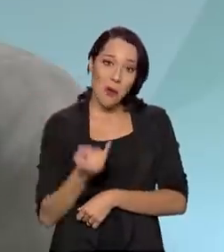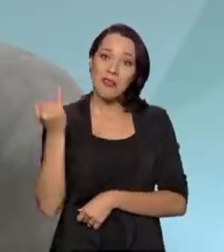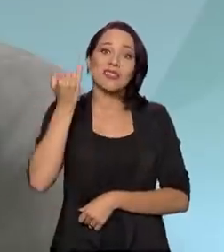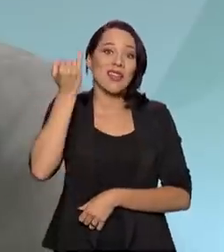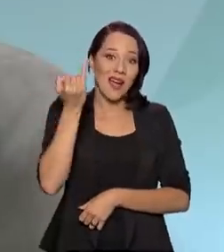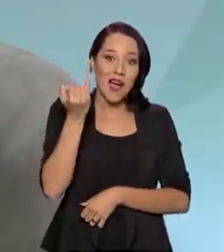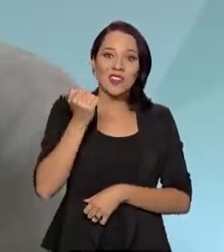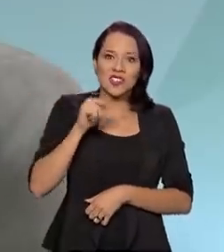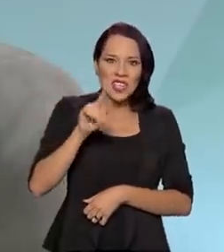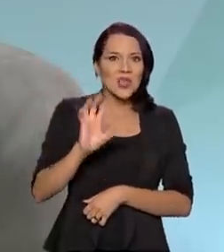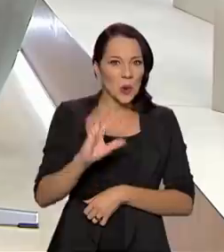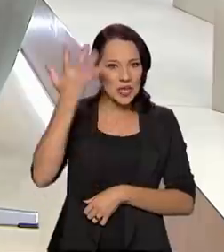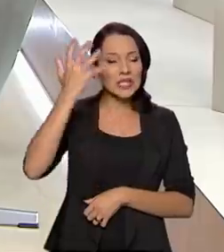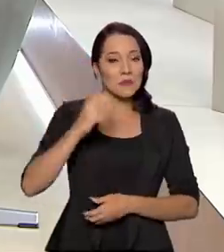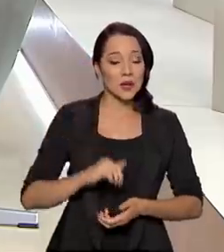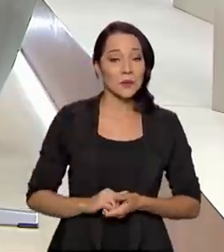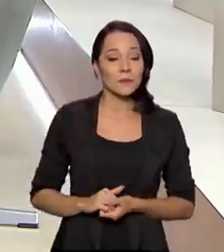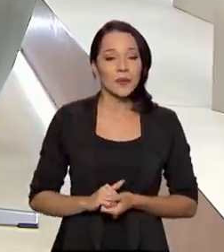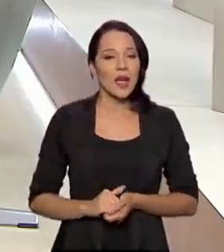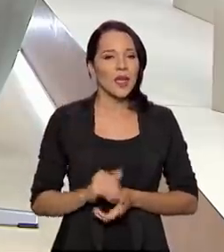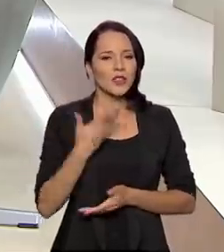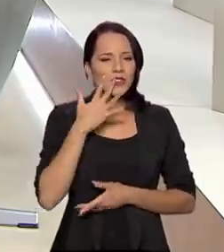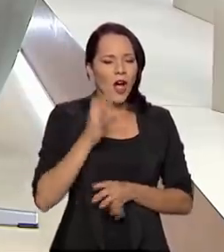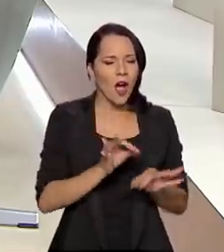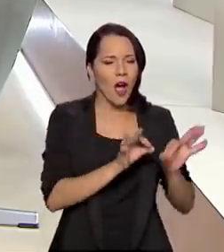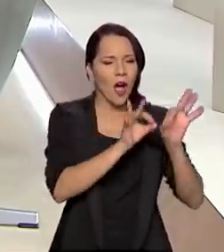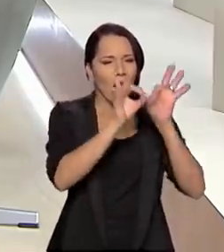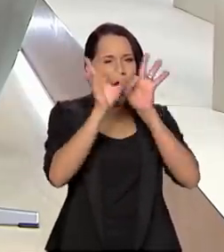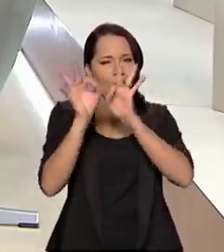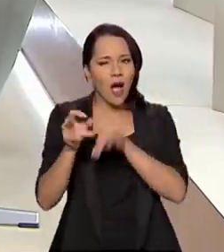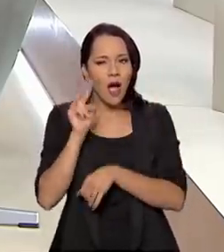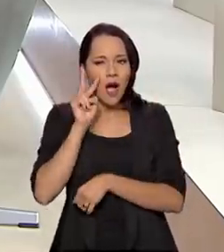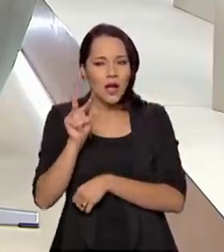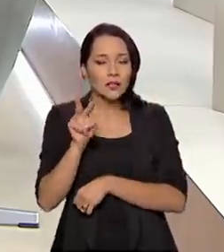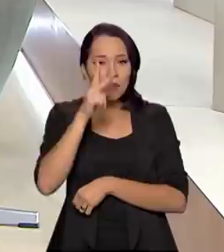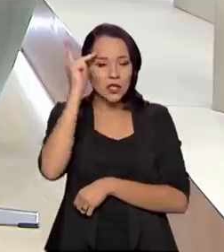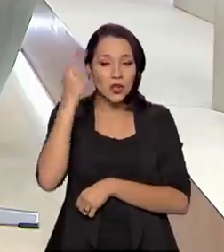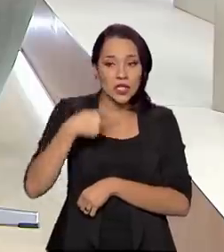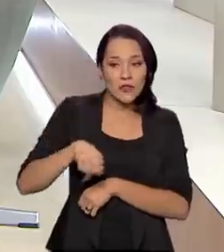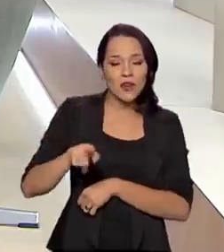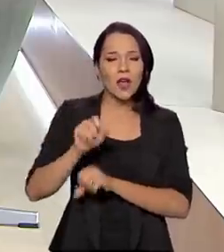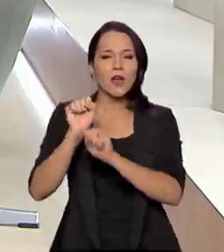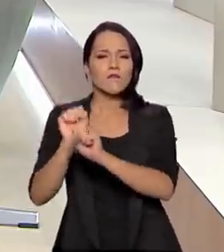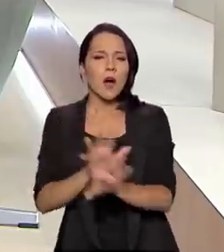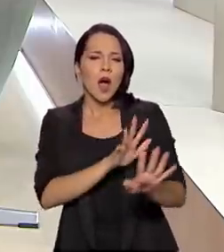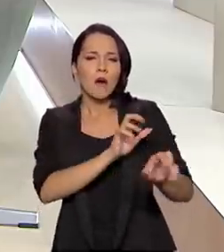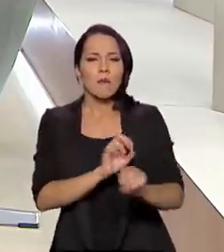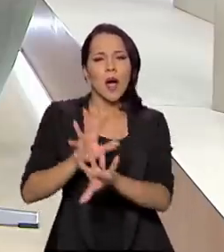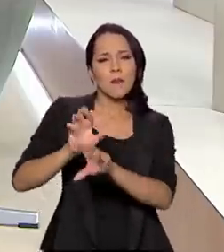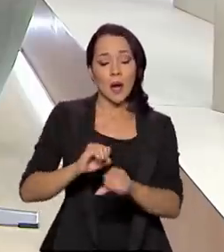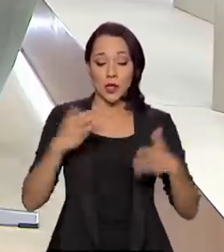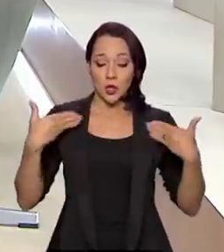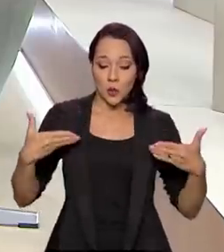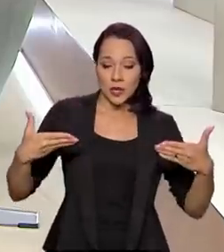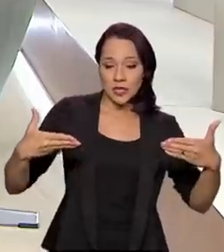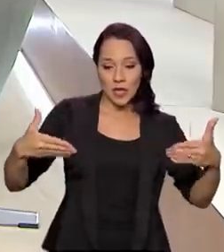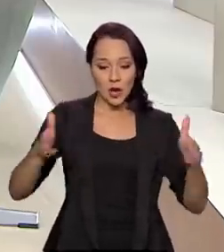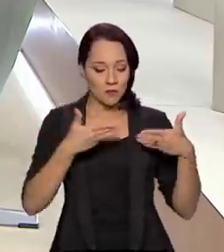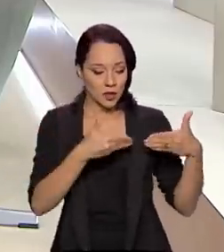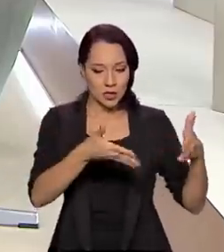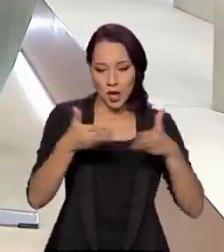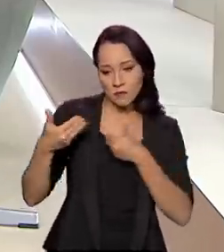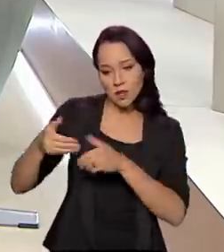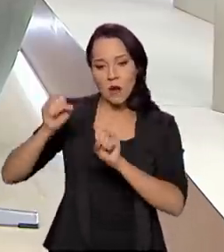desse fato histórico. E aí a gente acompanha as pessoas que vão ao desfile ali na esplanada, infelizmente no ano